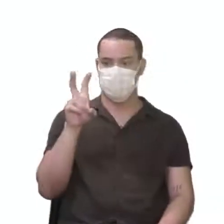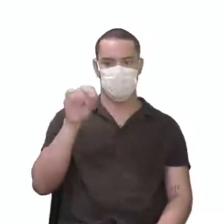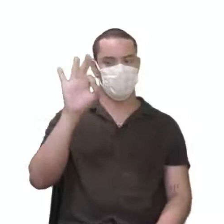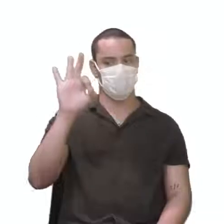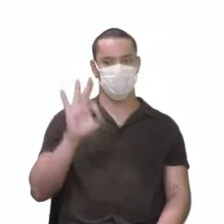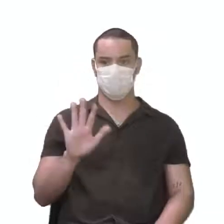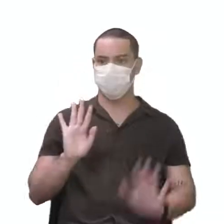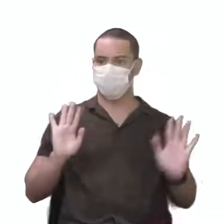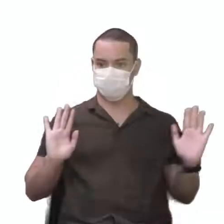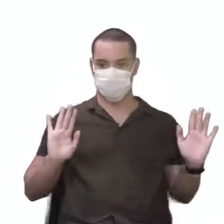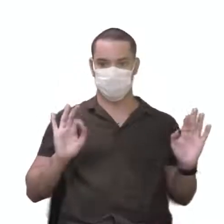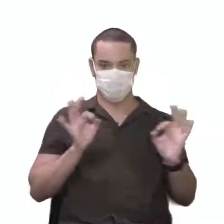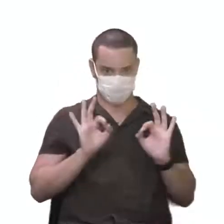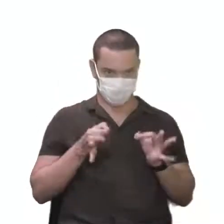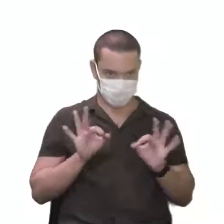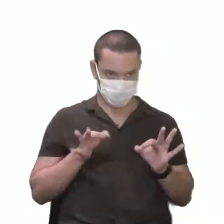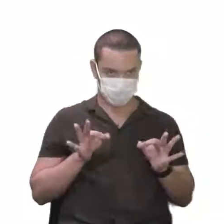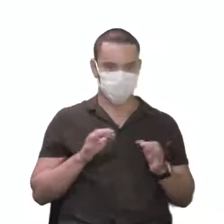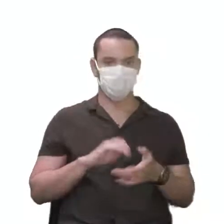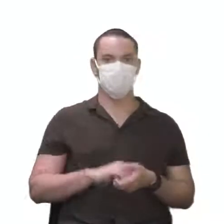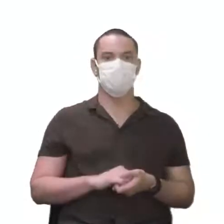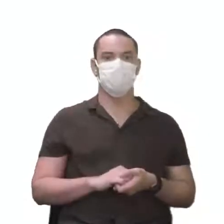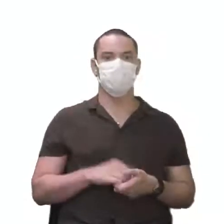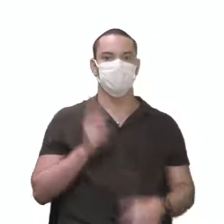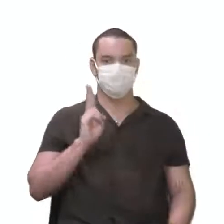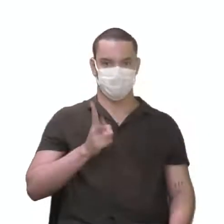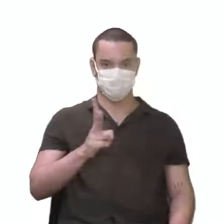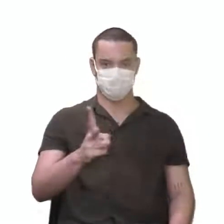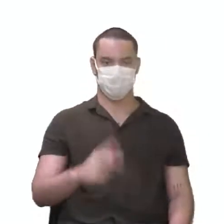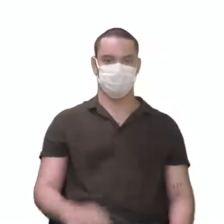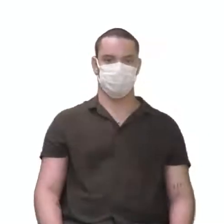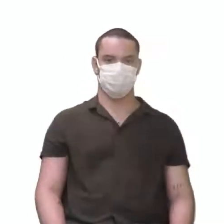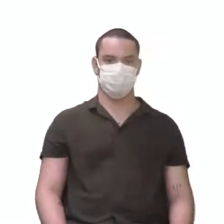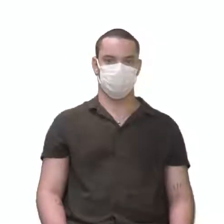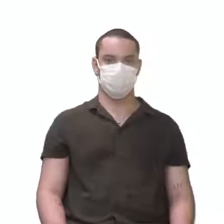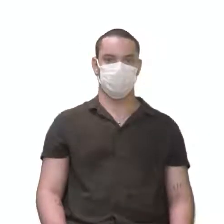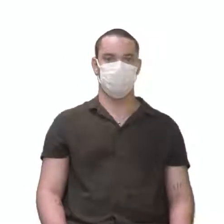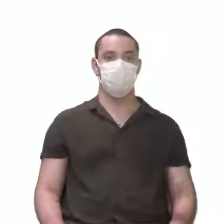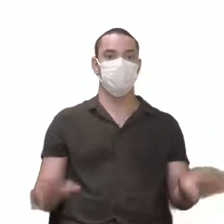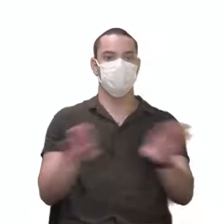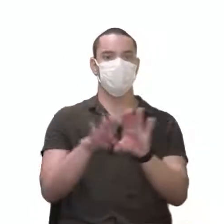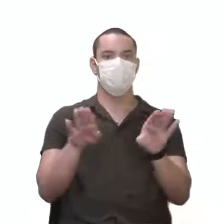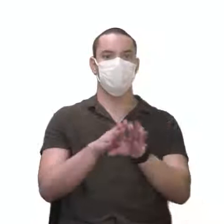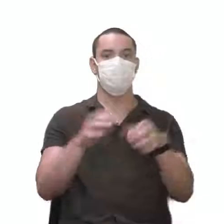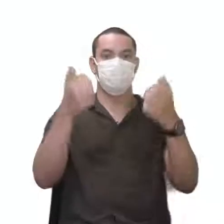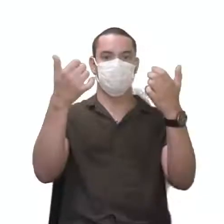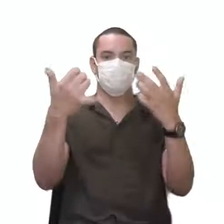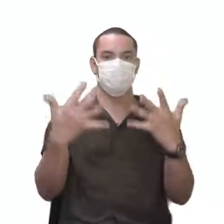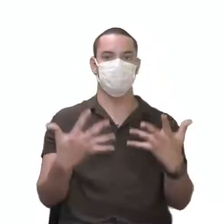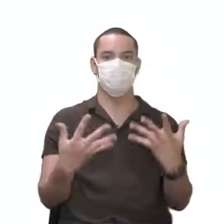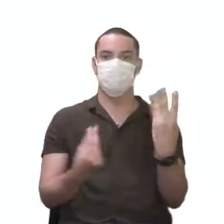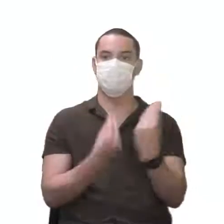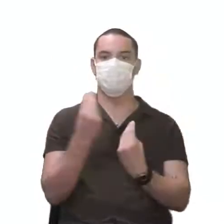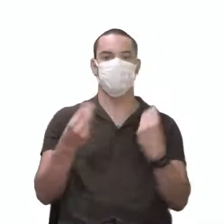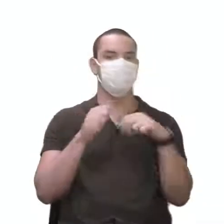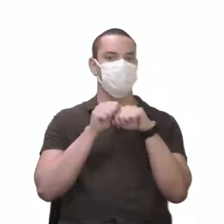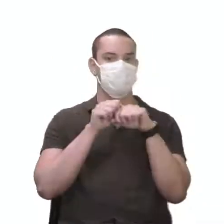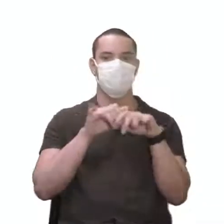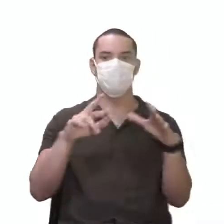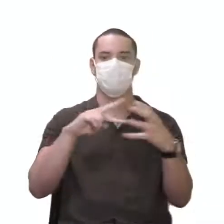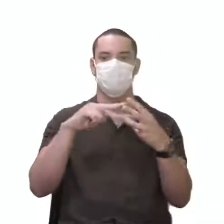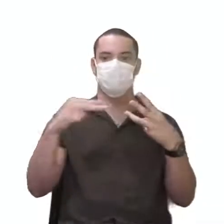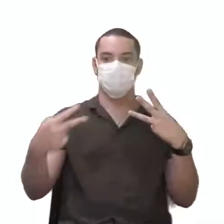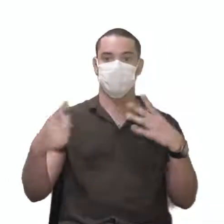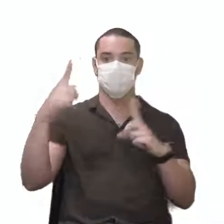é de 50 para 50. Perfeito? Vamos seguindo. Falamos das extensões mendelianas. Tipos de